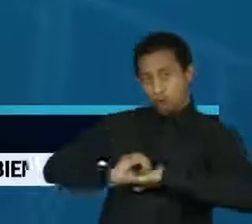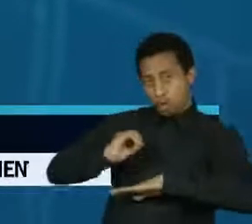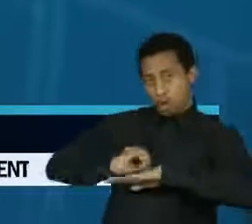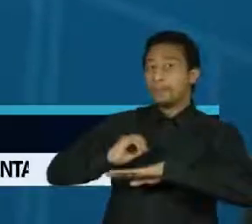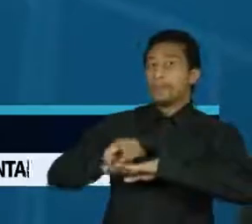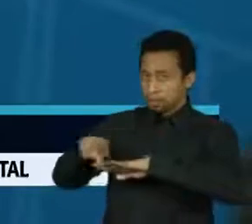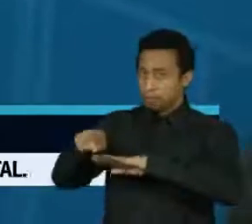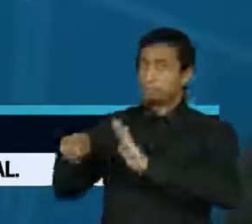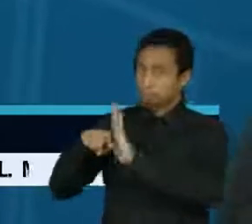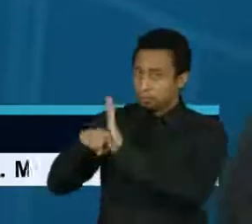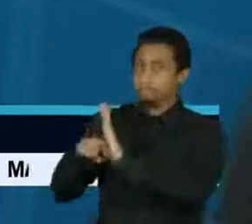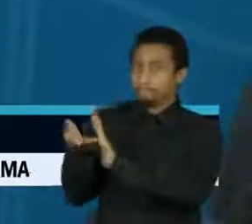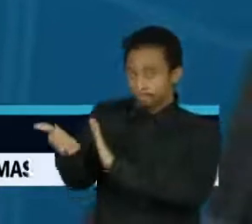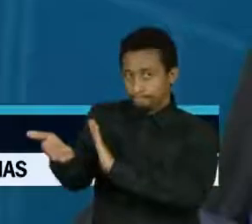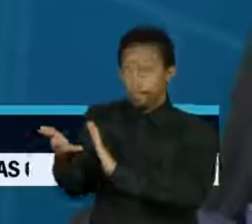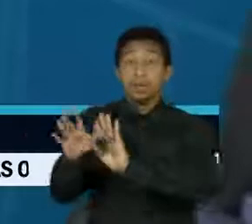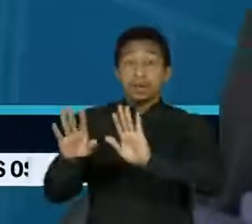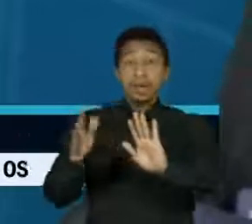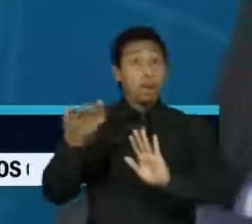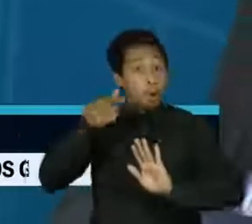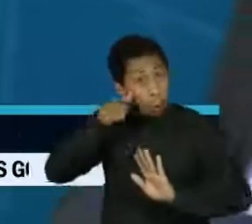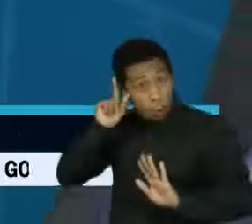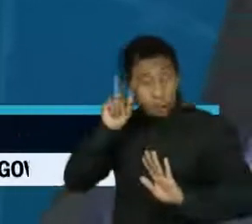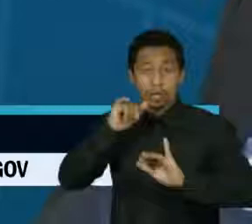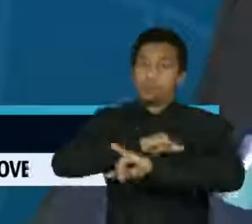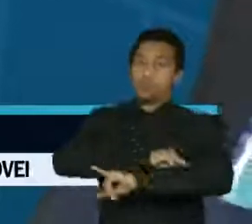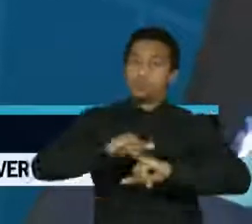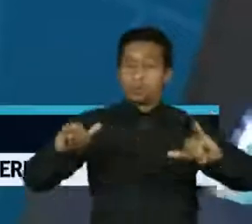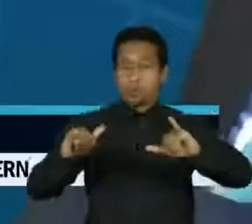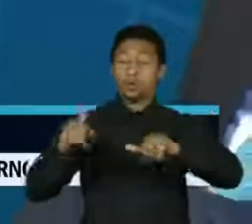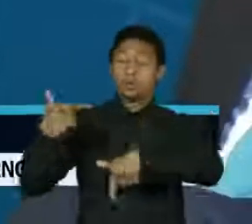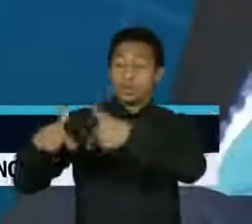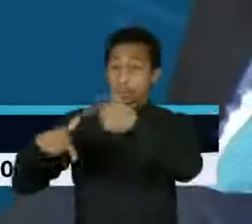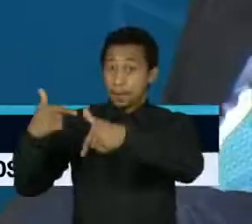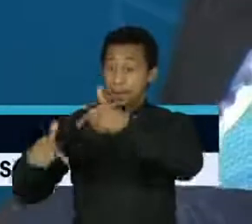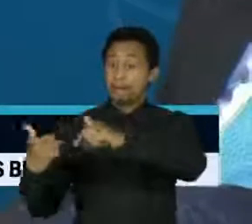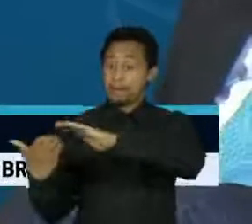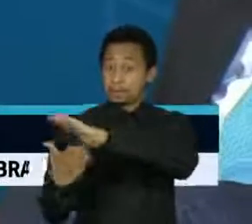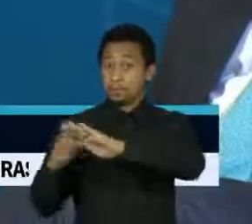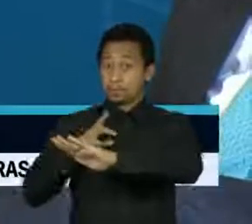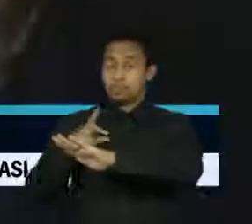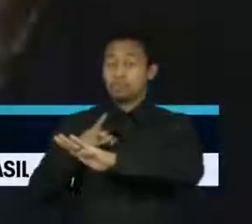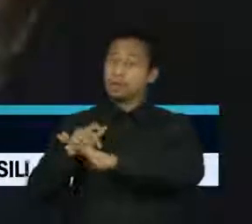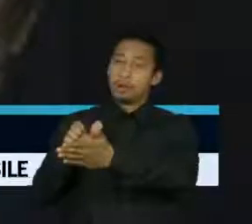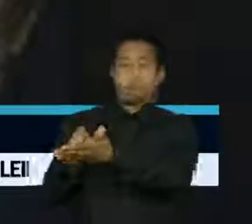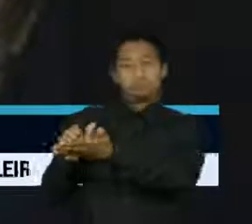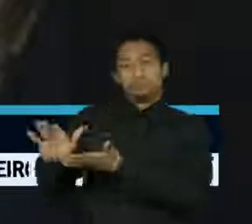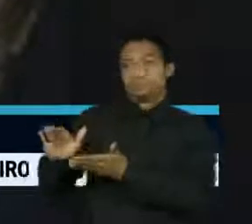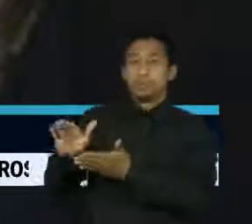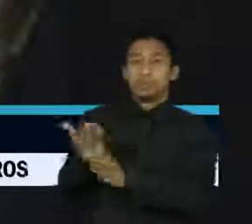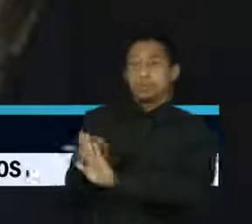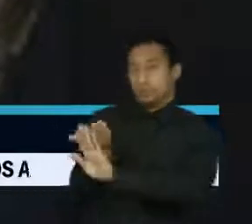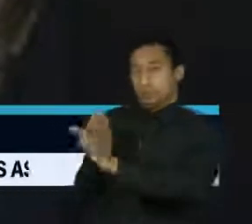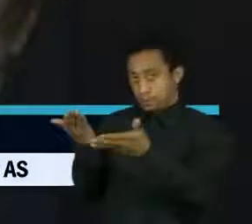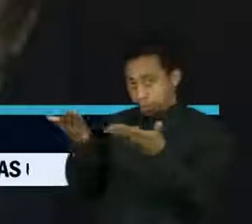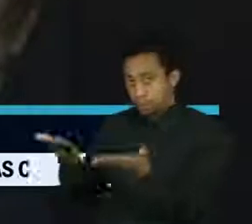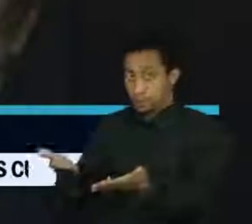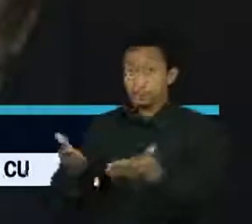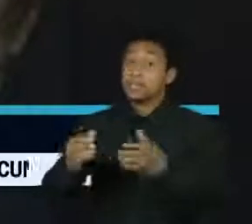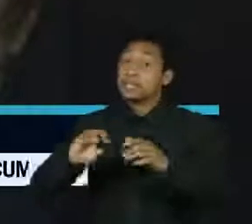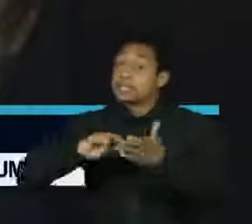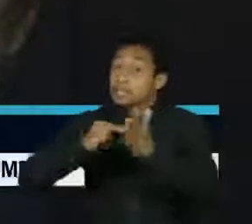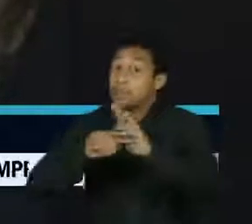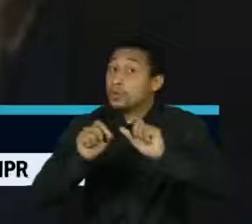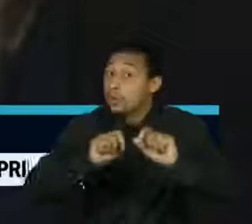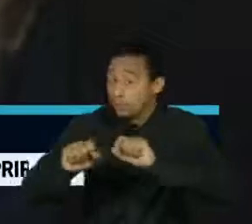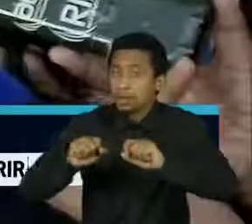consultoria confirmou o desligamento do ex-ministro que estava impedido de atuar na política por contrato. O movimento confirma a expectativa